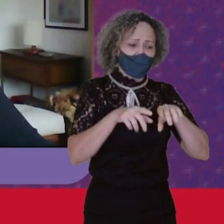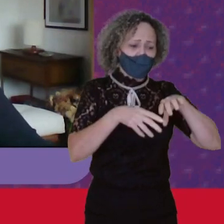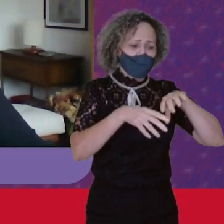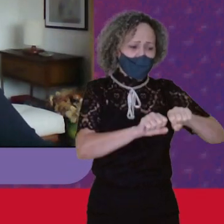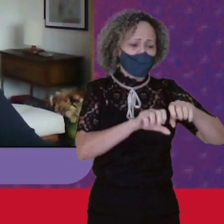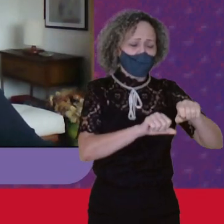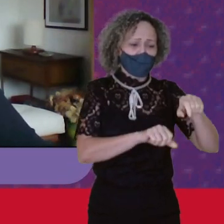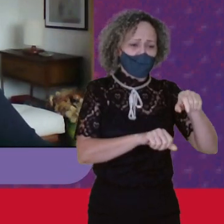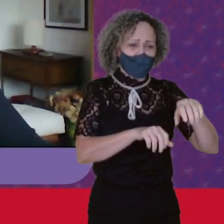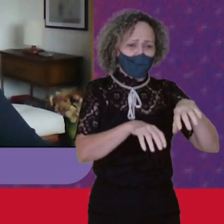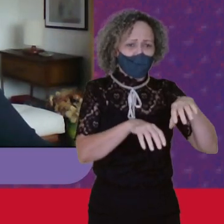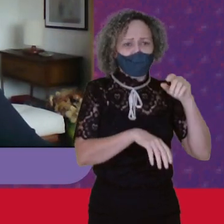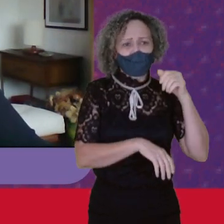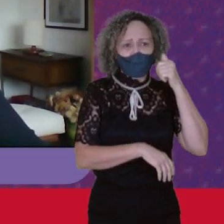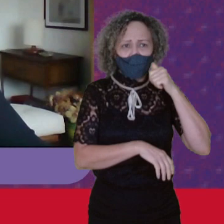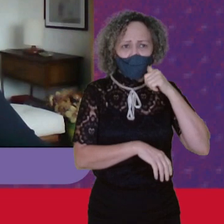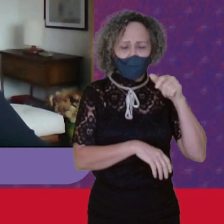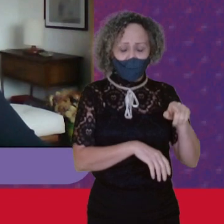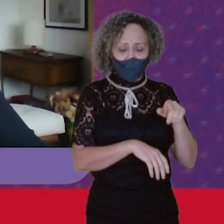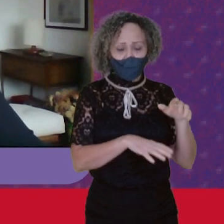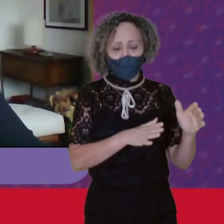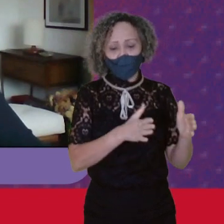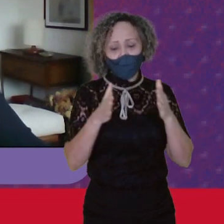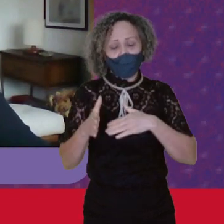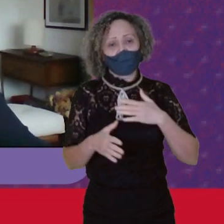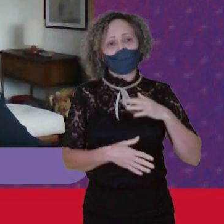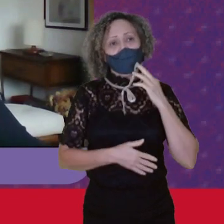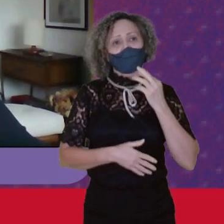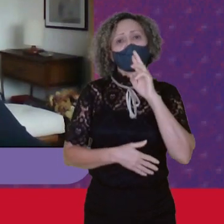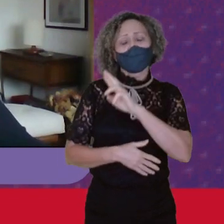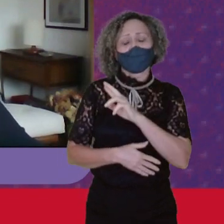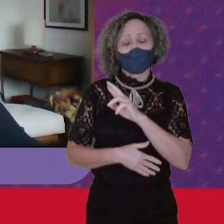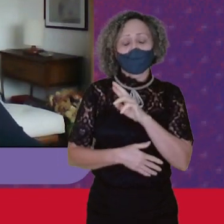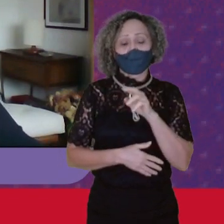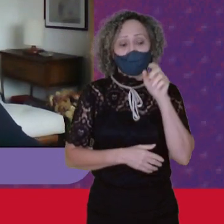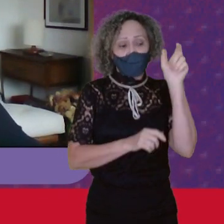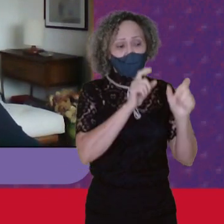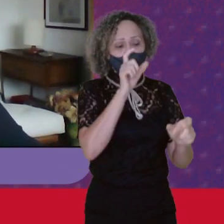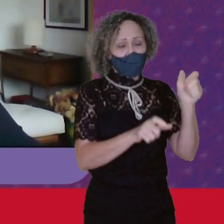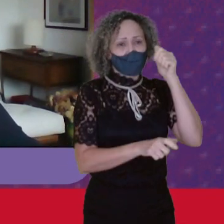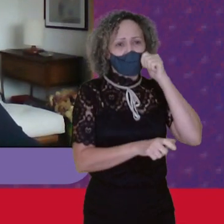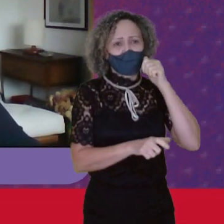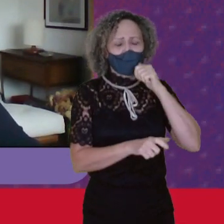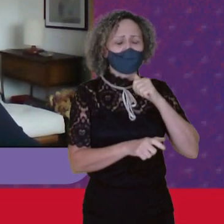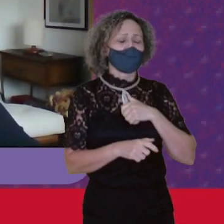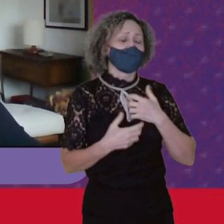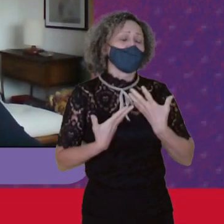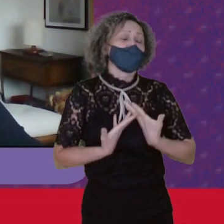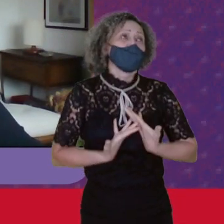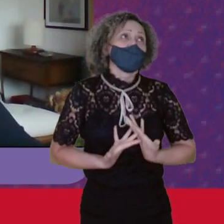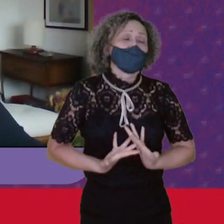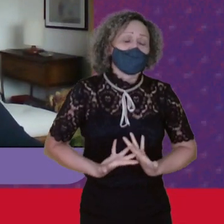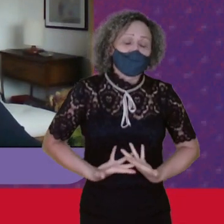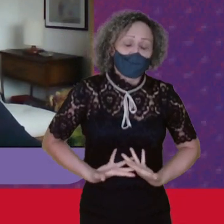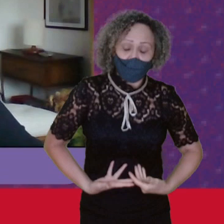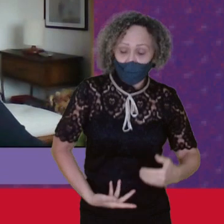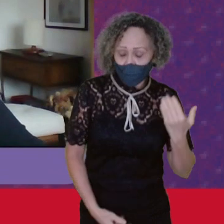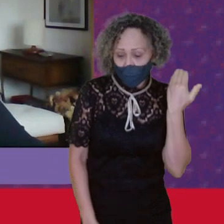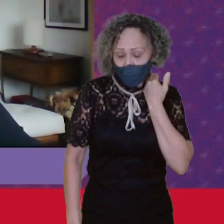Eu tenho dito Que as mulheres Estão muito exaustas Nunca vivemos momentos De tanta exaustão